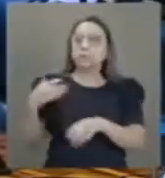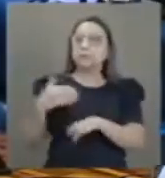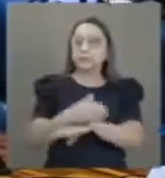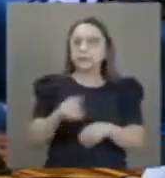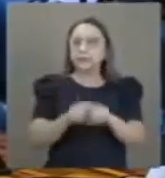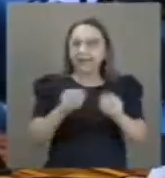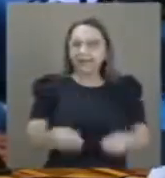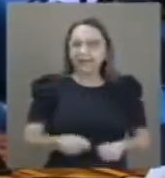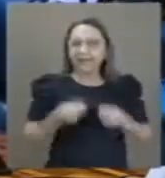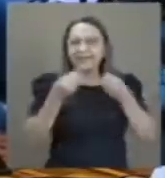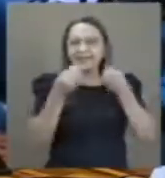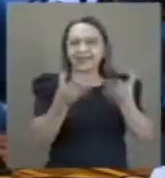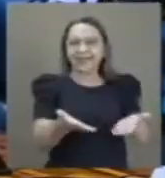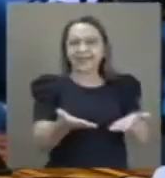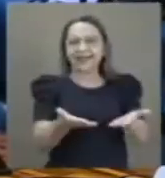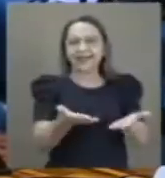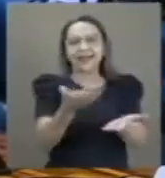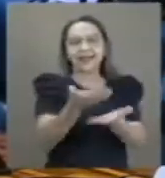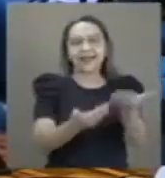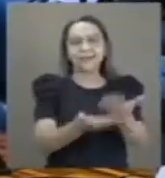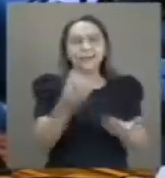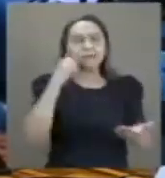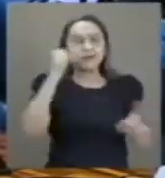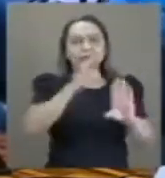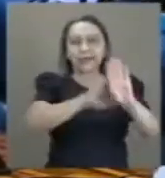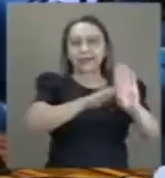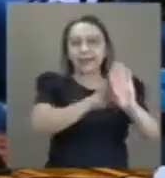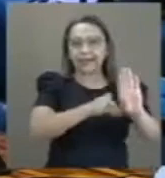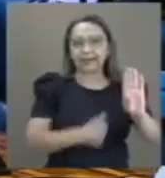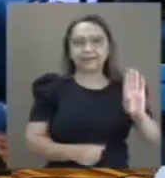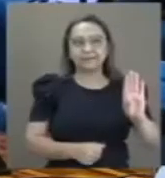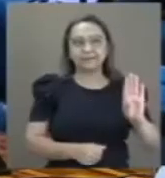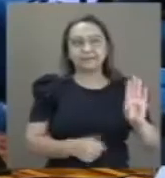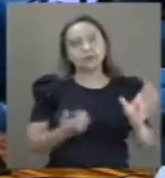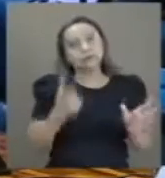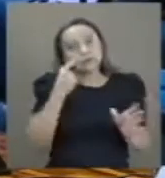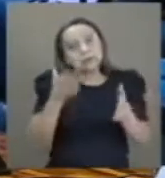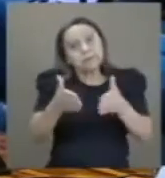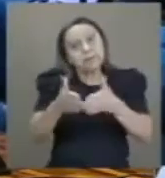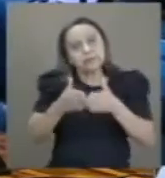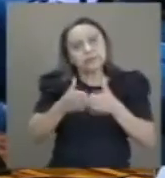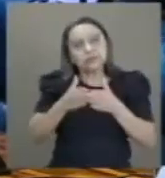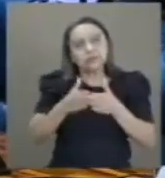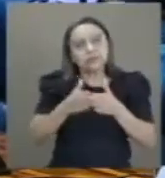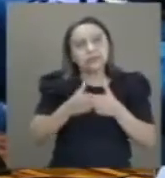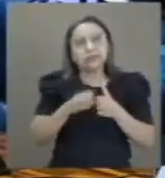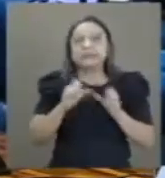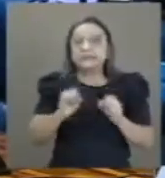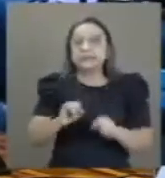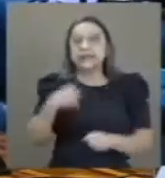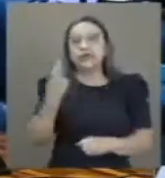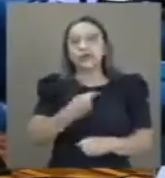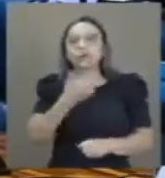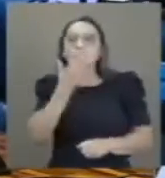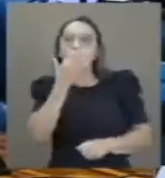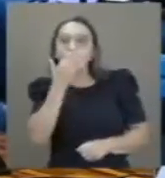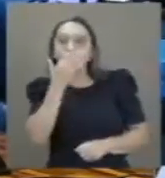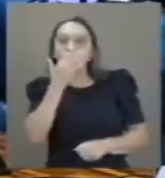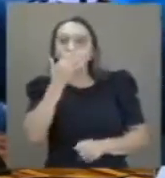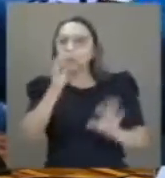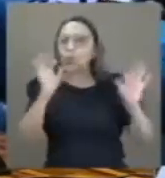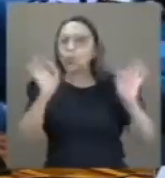à senadora Leila de Barros. Então, se Vossa Excelência me permitir, e se as nossas cores não